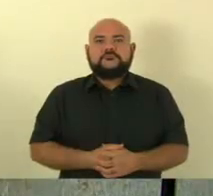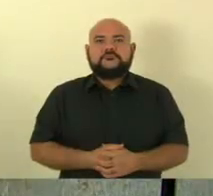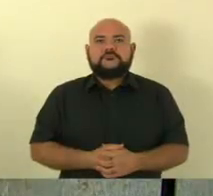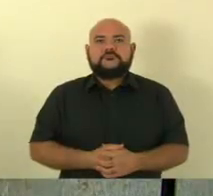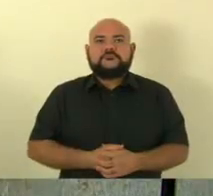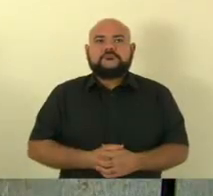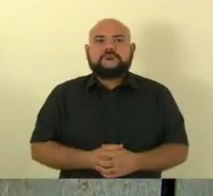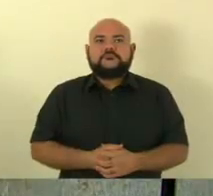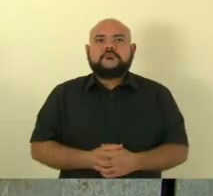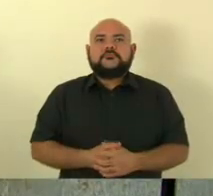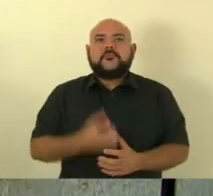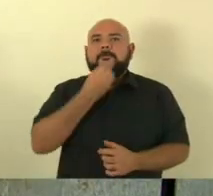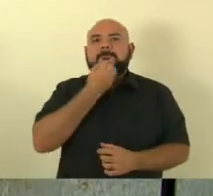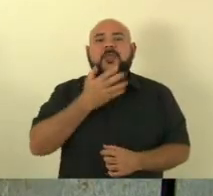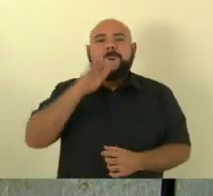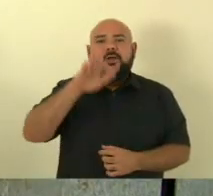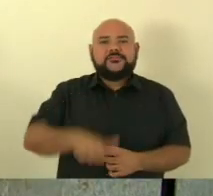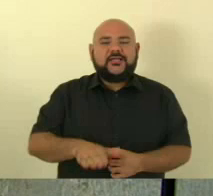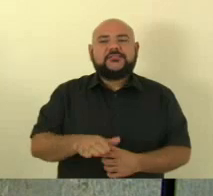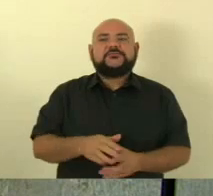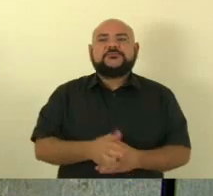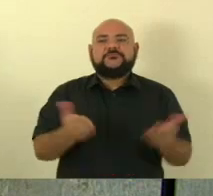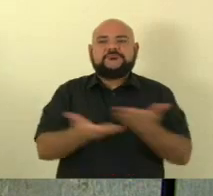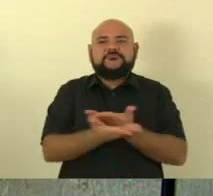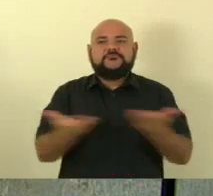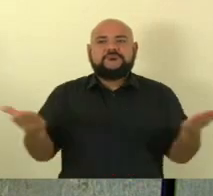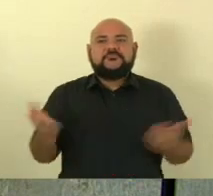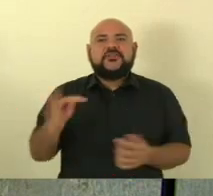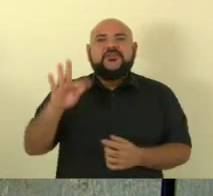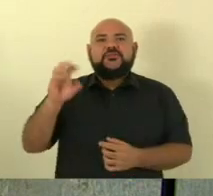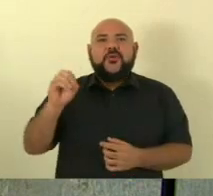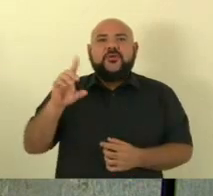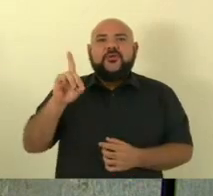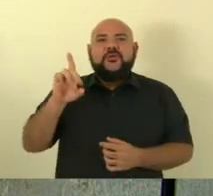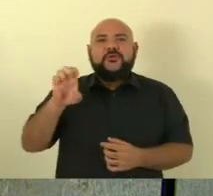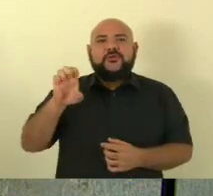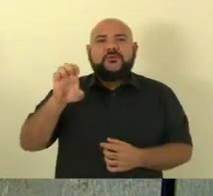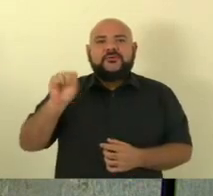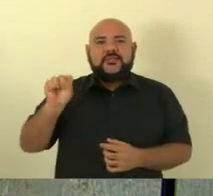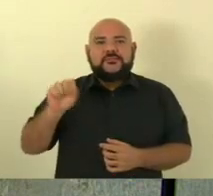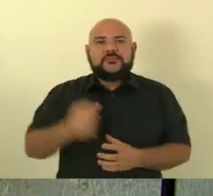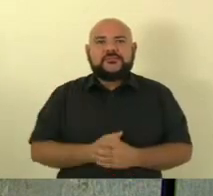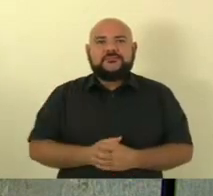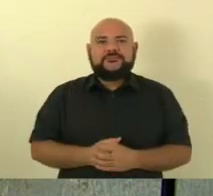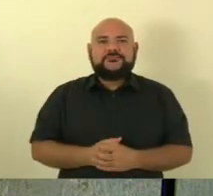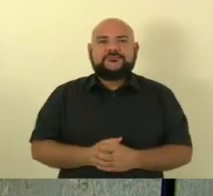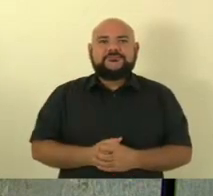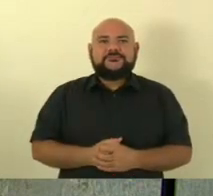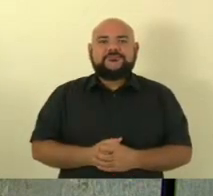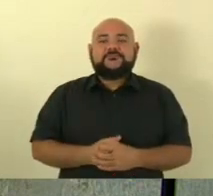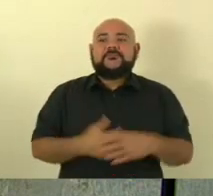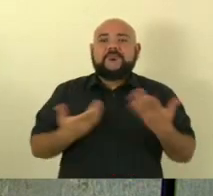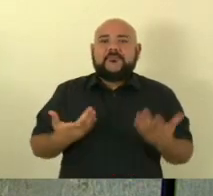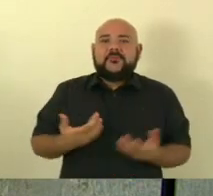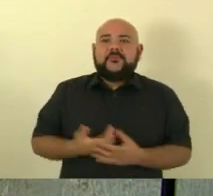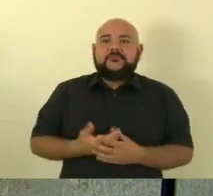Boa tarde a todos em homenagem ao nosso deputado